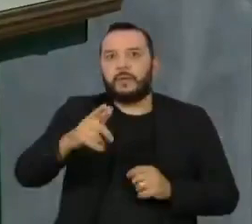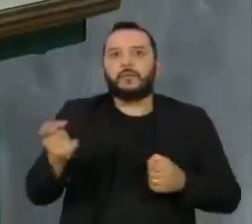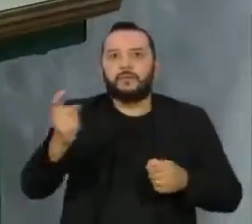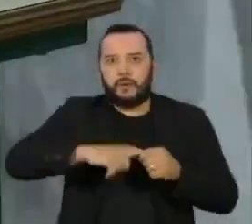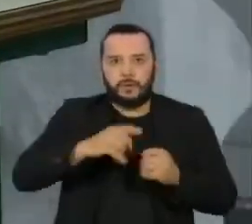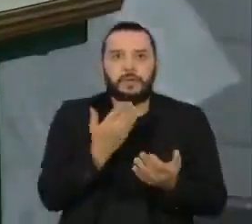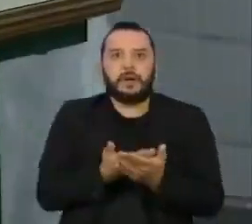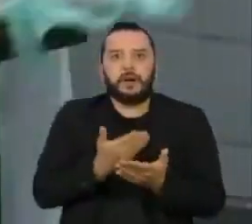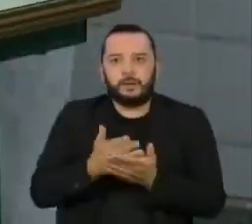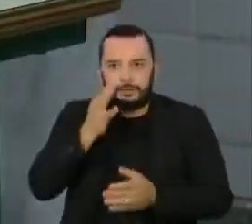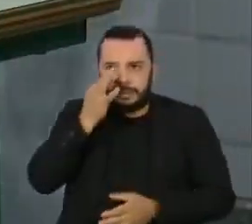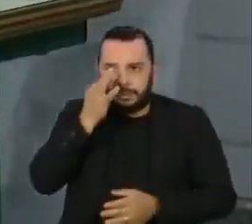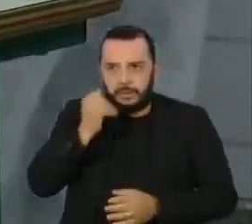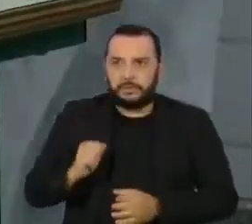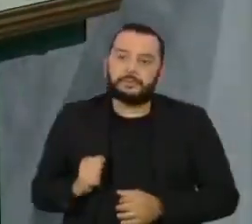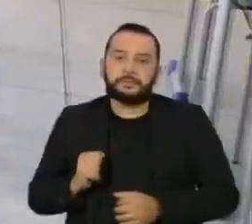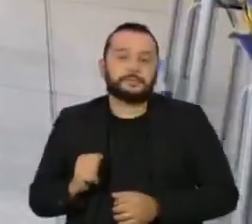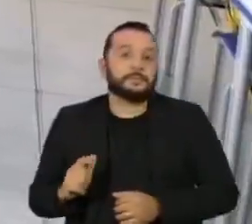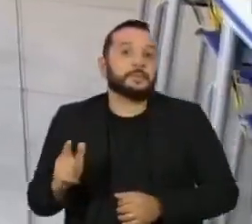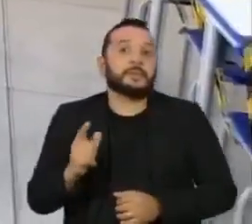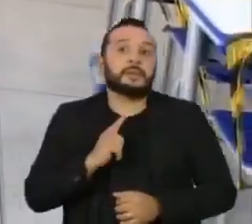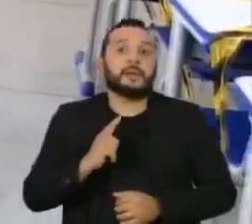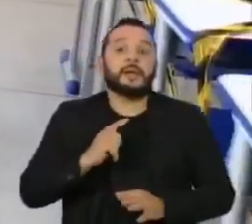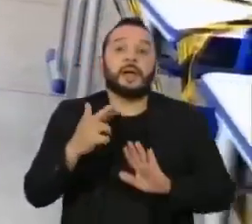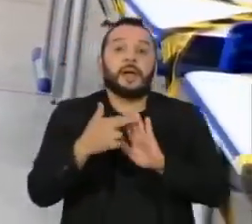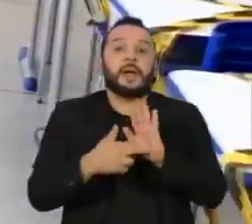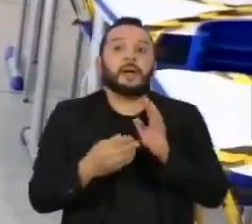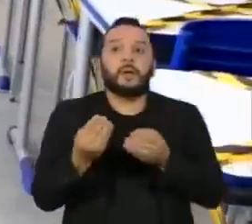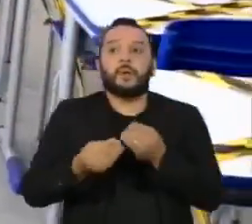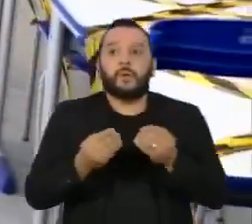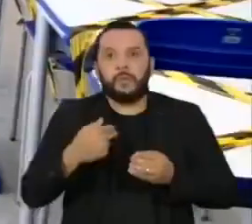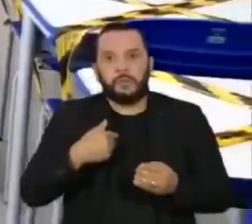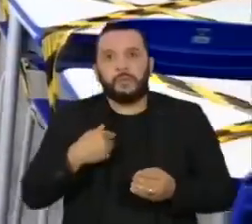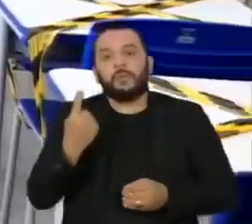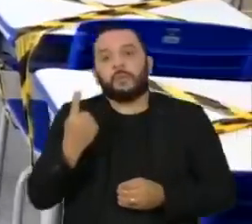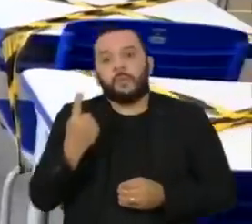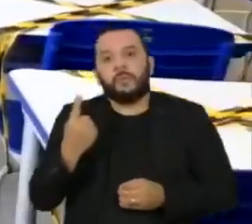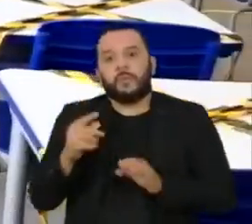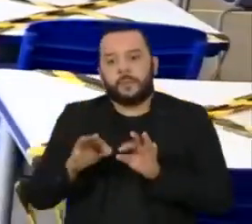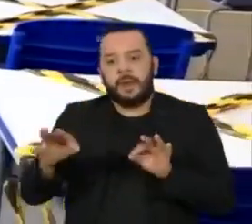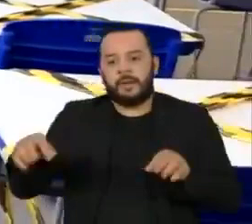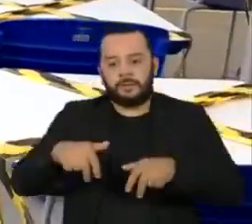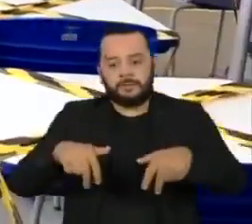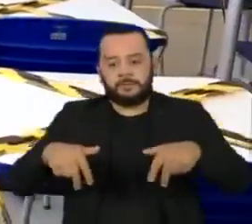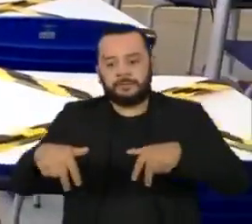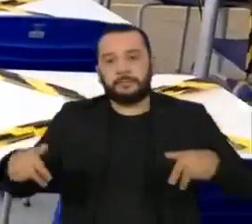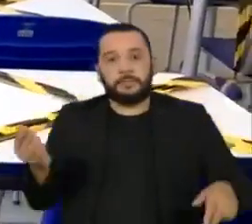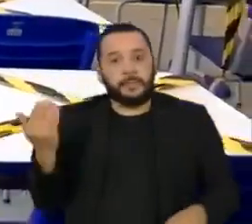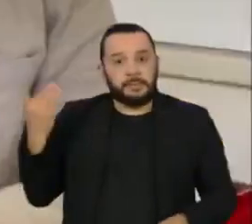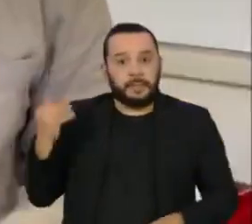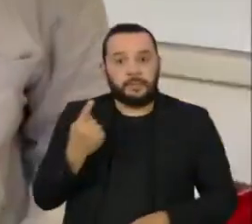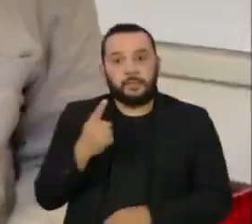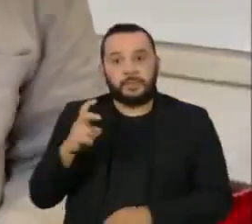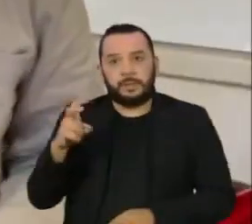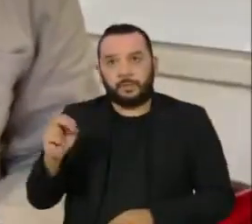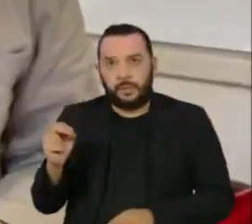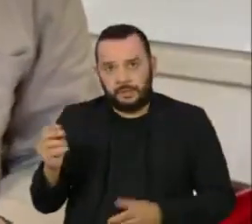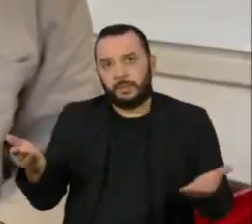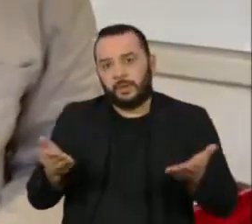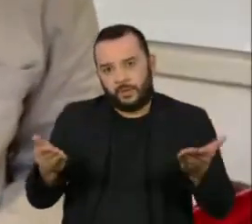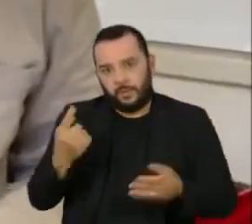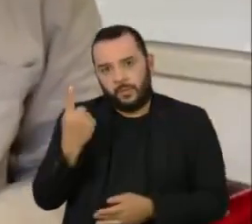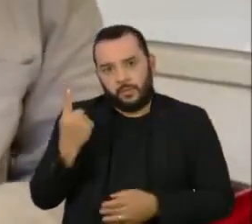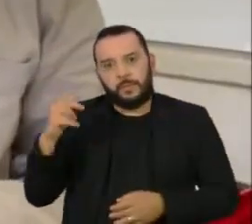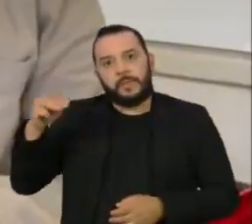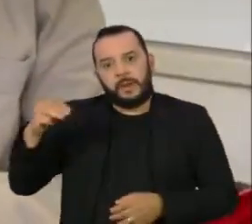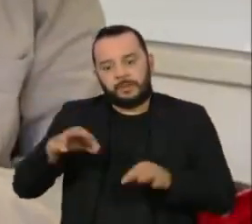retorno presencial. Um dos critérios é respeitar o distanciamento de um metro entre os alunos. Antes, era de um metro e meio. Esta escola, na